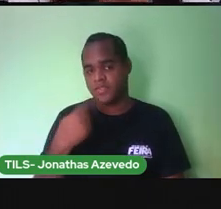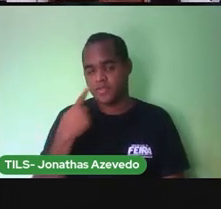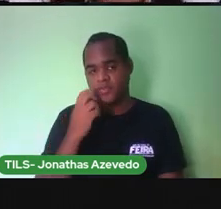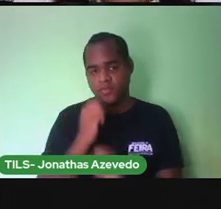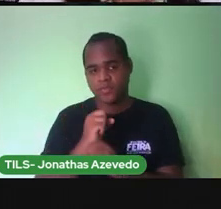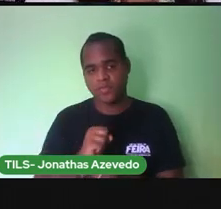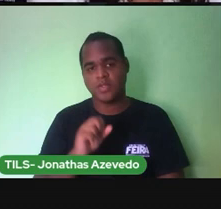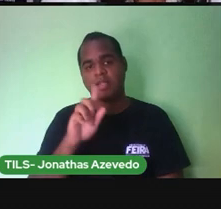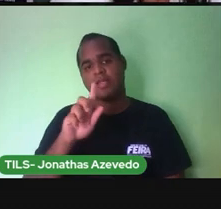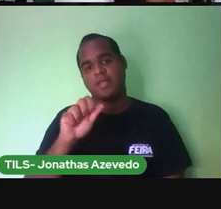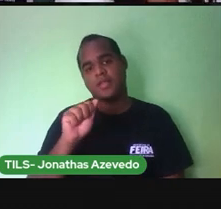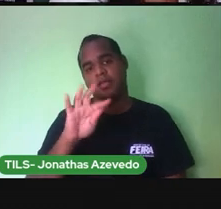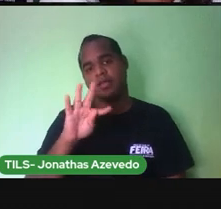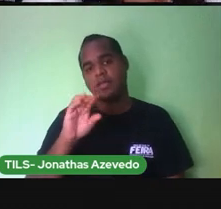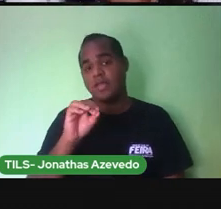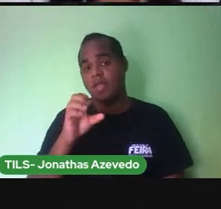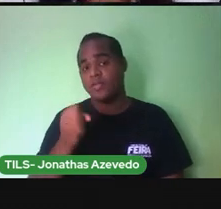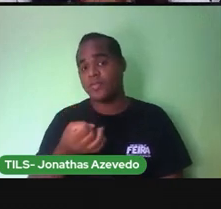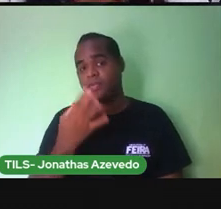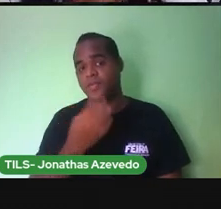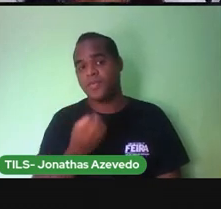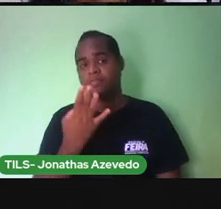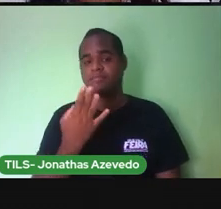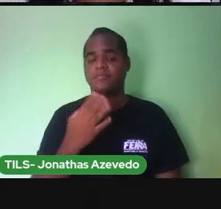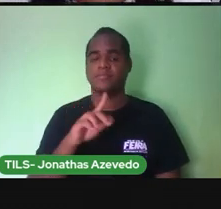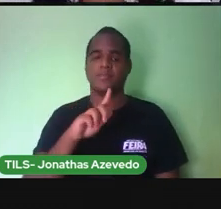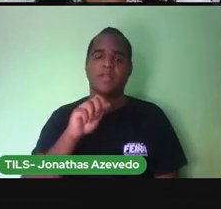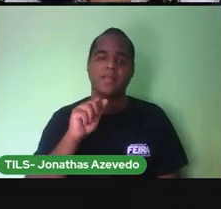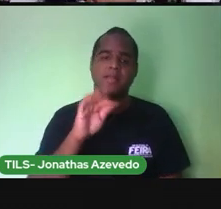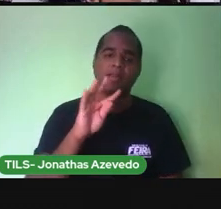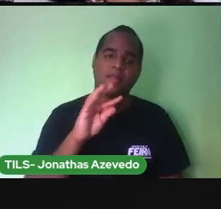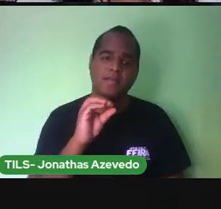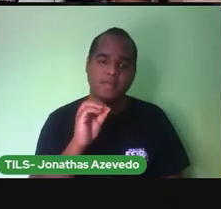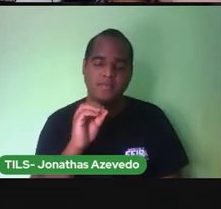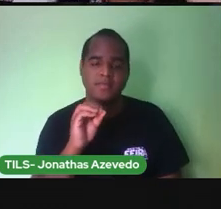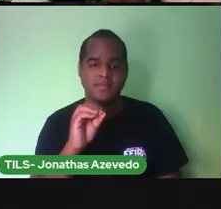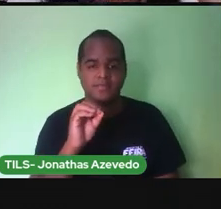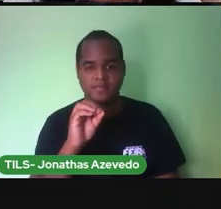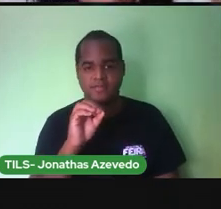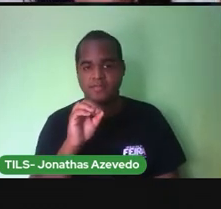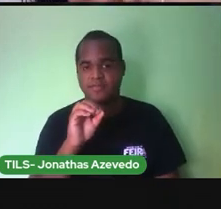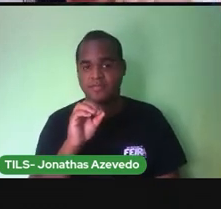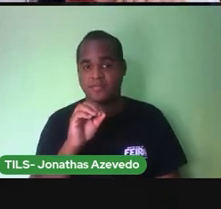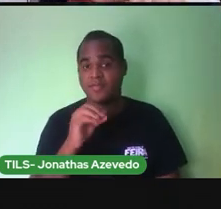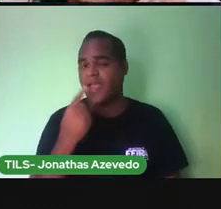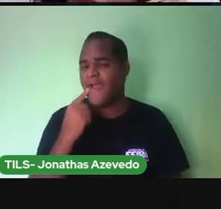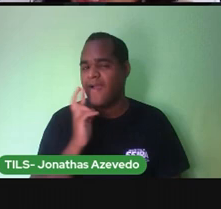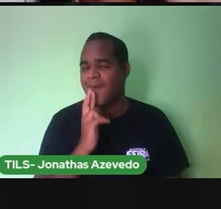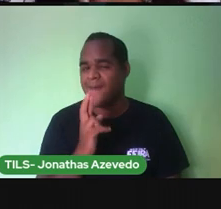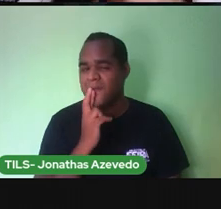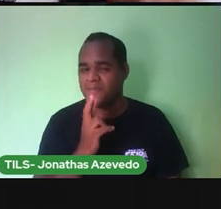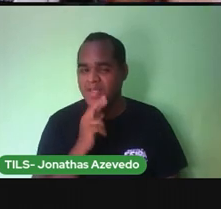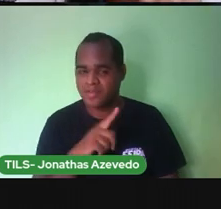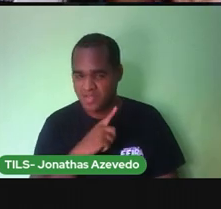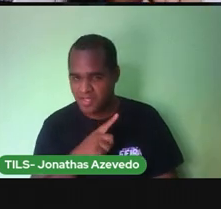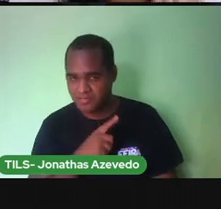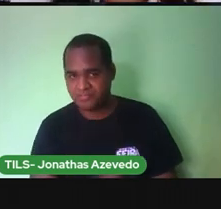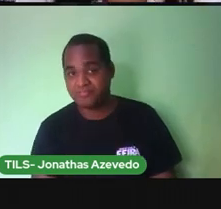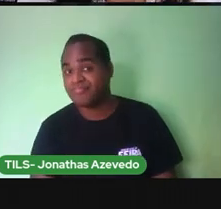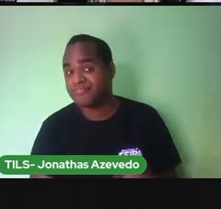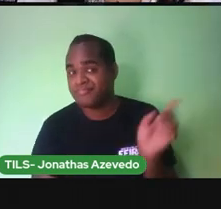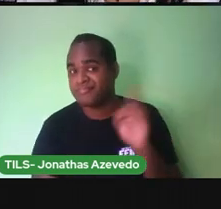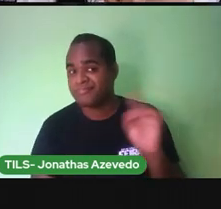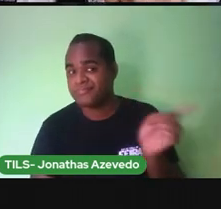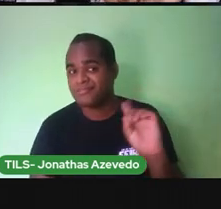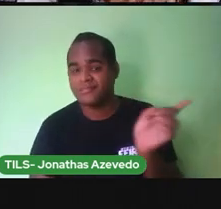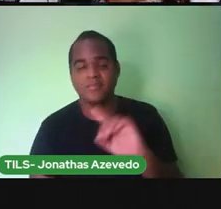Gato Conta aí Quantas letrinhas Tem em gato Achou que eu ia Dar a resposta Né? Eu não vou dar a resposta